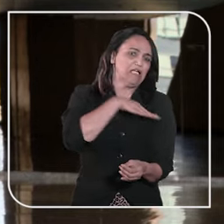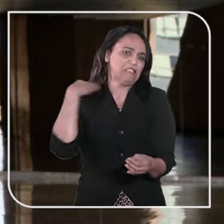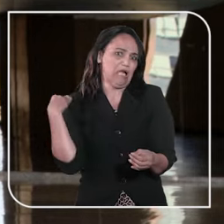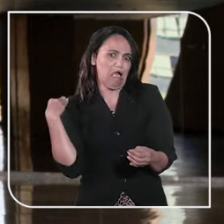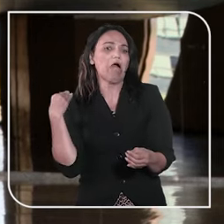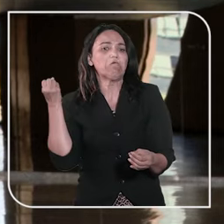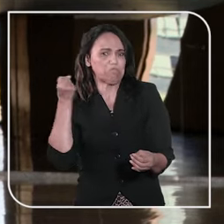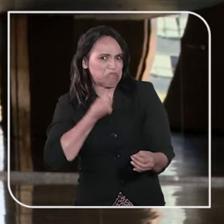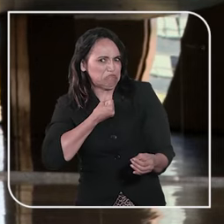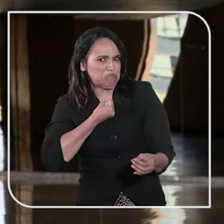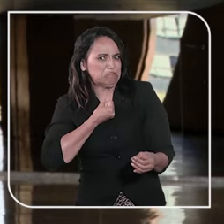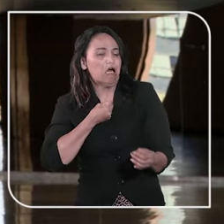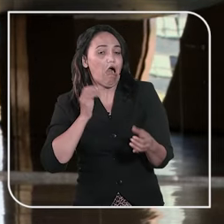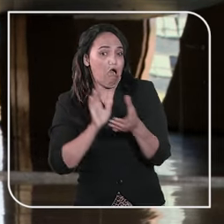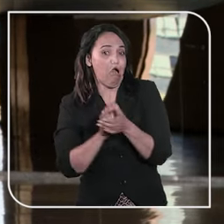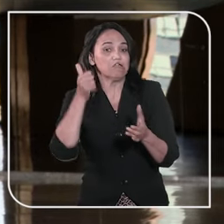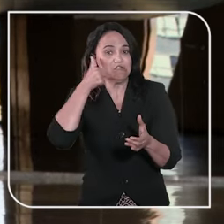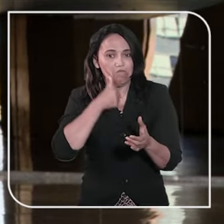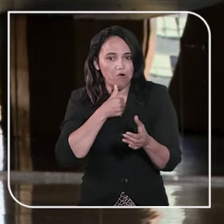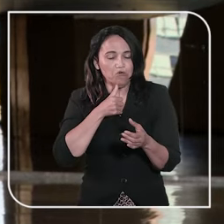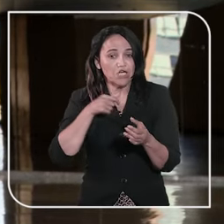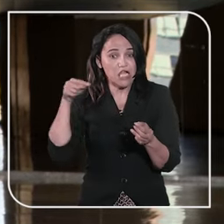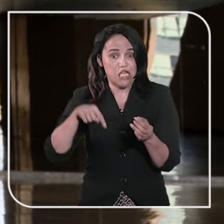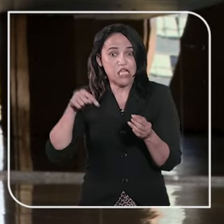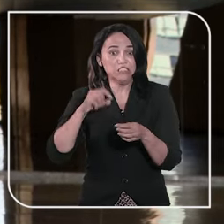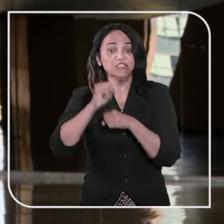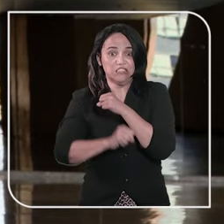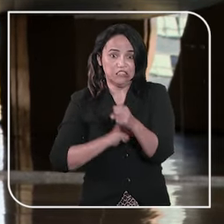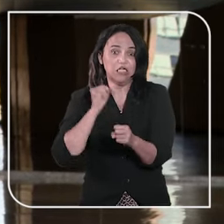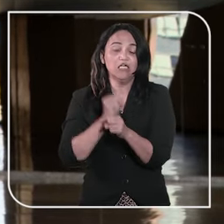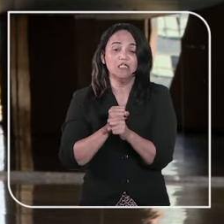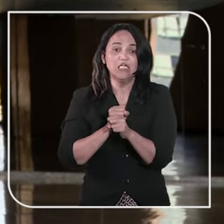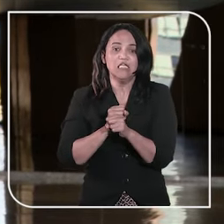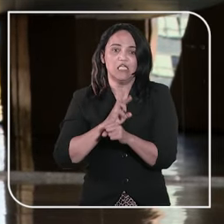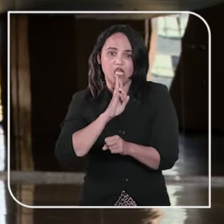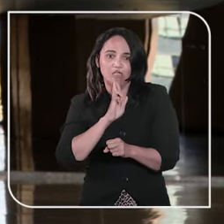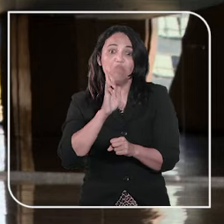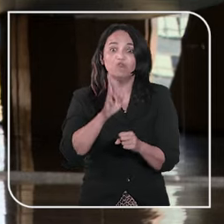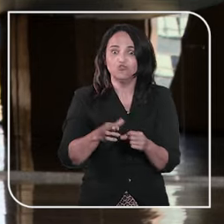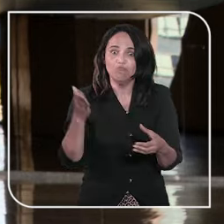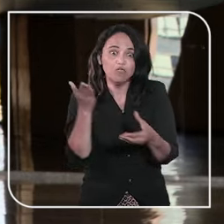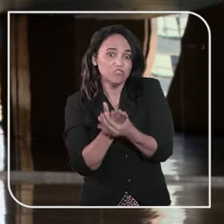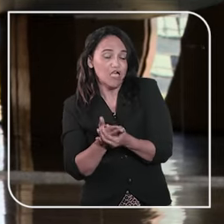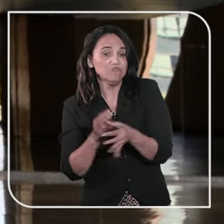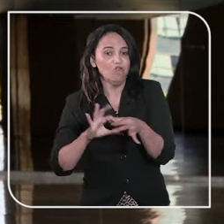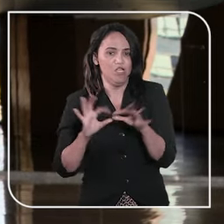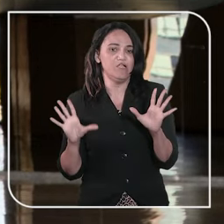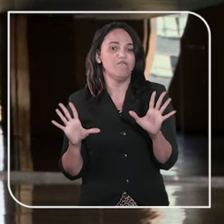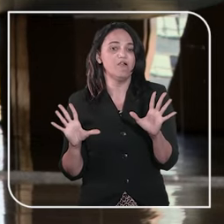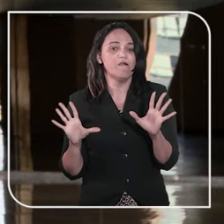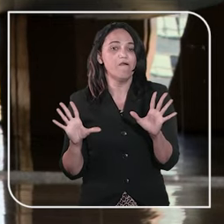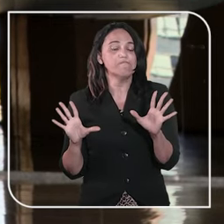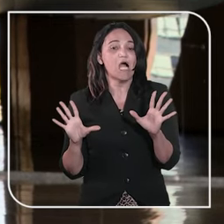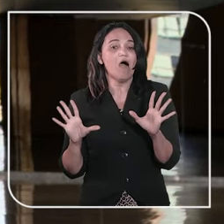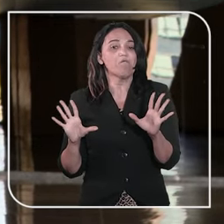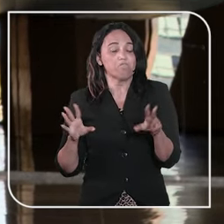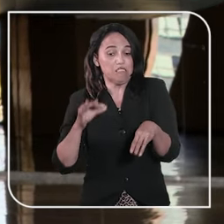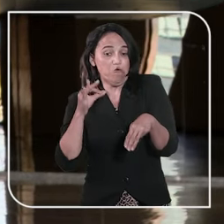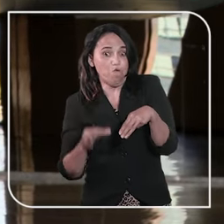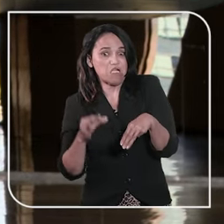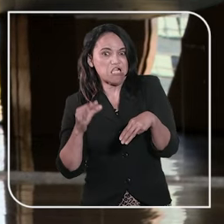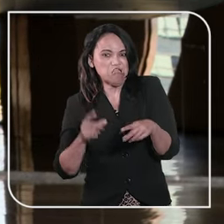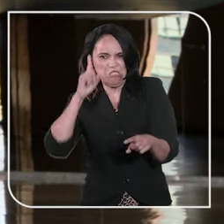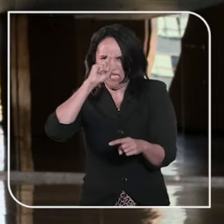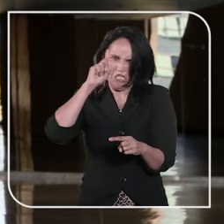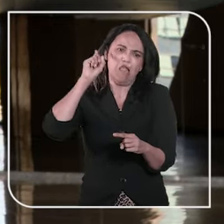2017 e, até este ano, o homem respondia ao processo em liberdade. O juízo de primeiro grau determinou, então, a prisão preventiva do